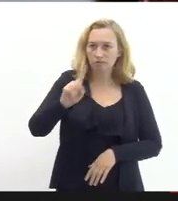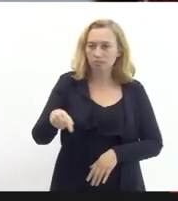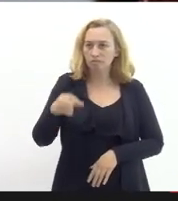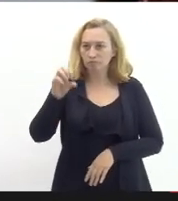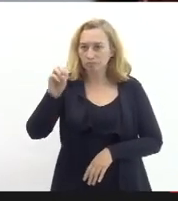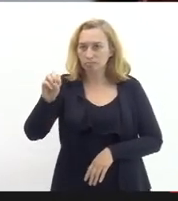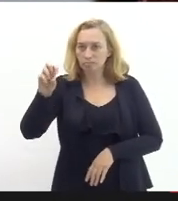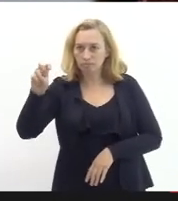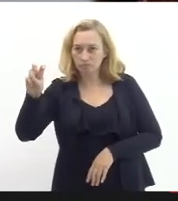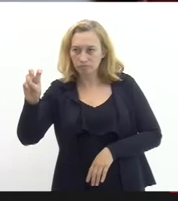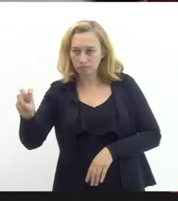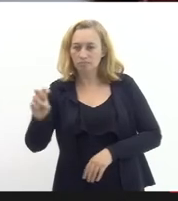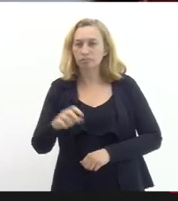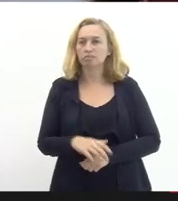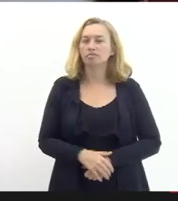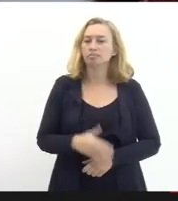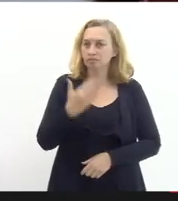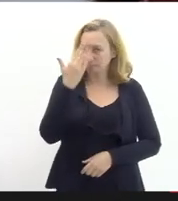obrigado